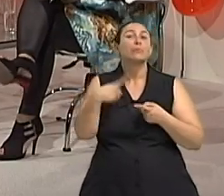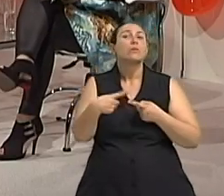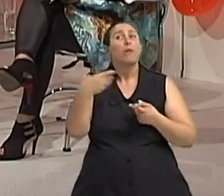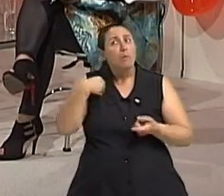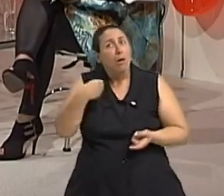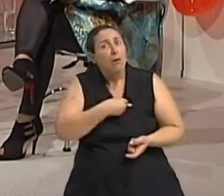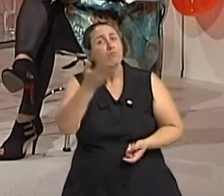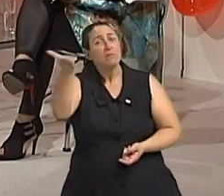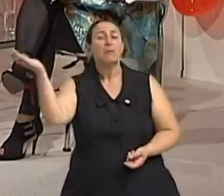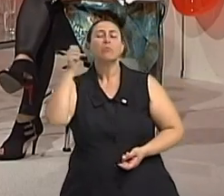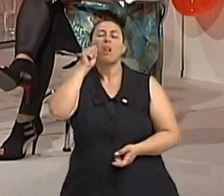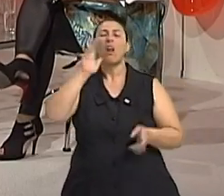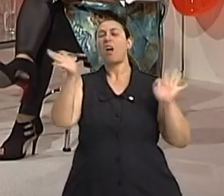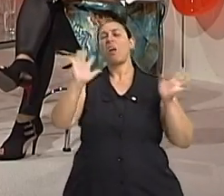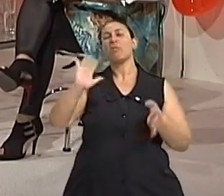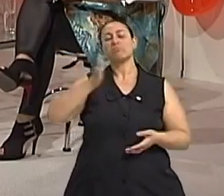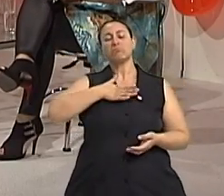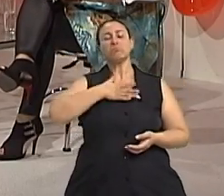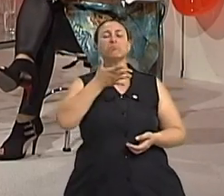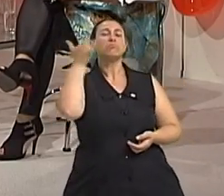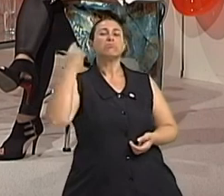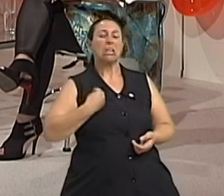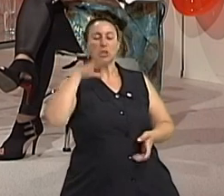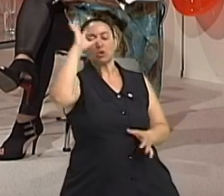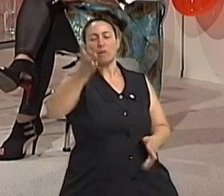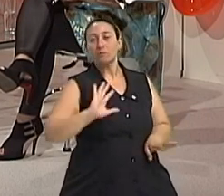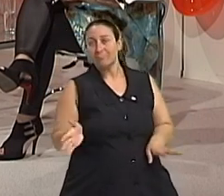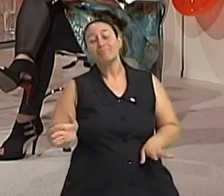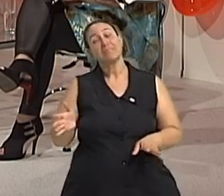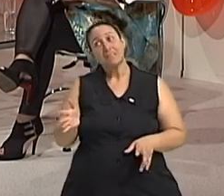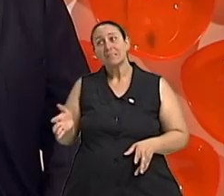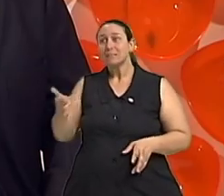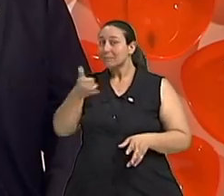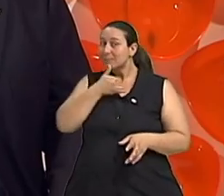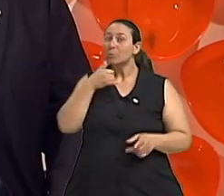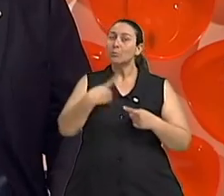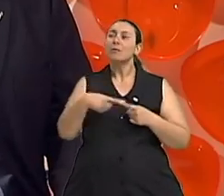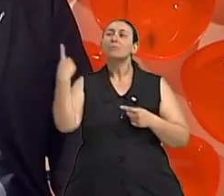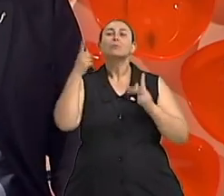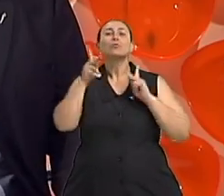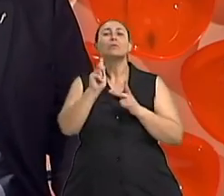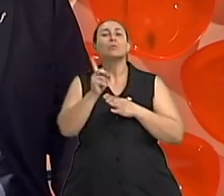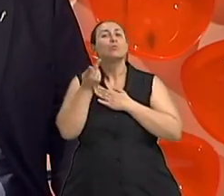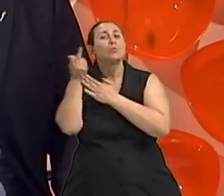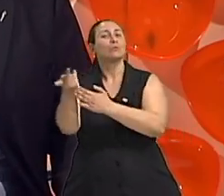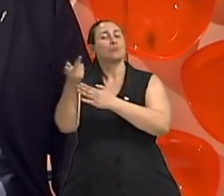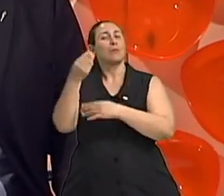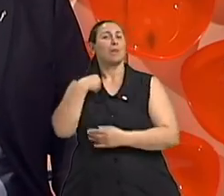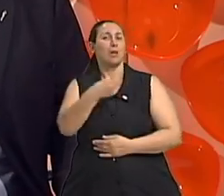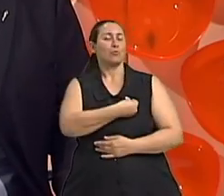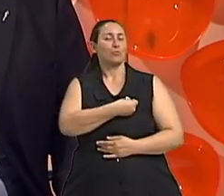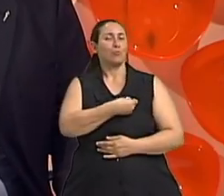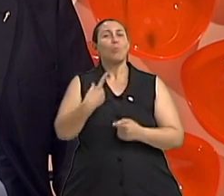aí para auxiliar nesses casos né com certeza eu acho lamentável que a pessoa não busque o recurso em